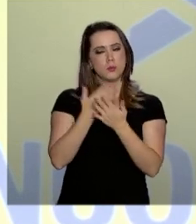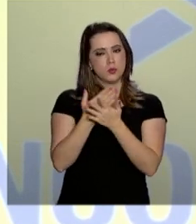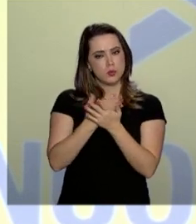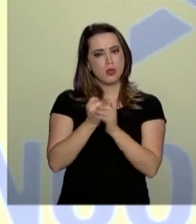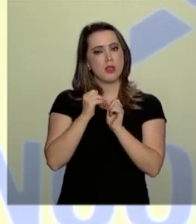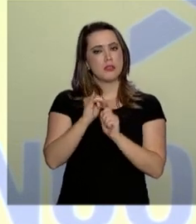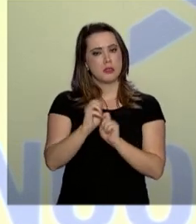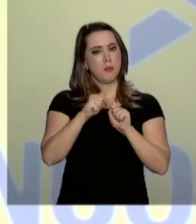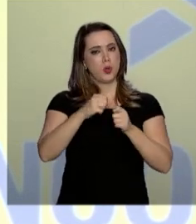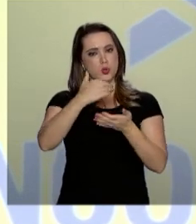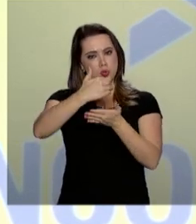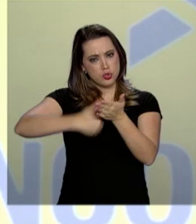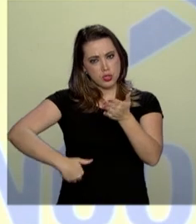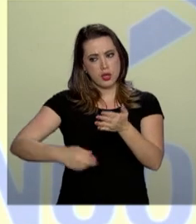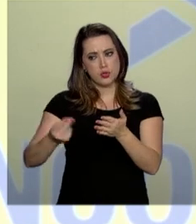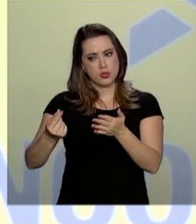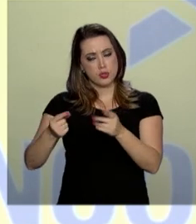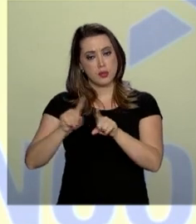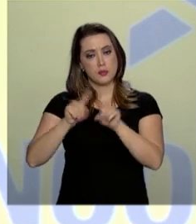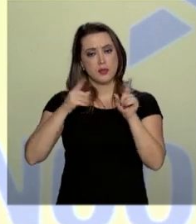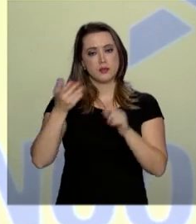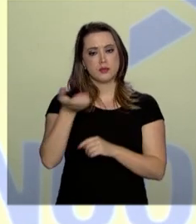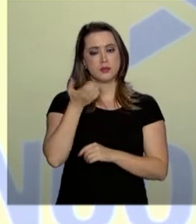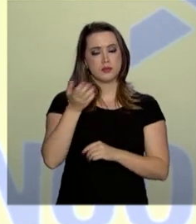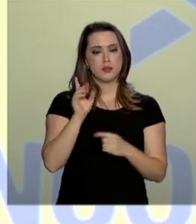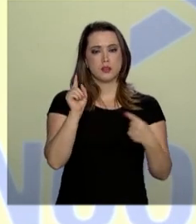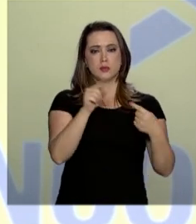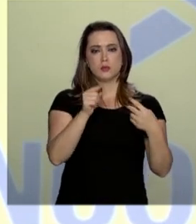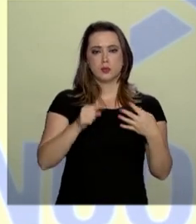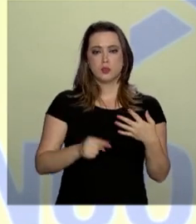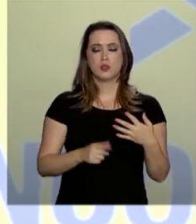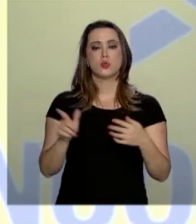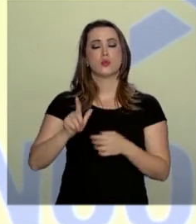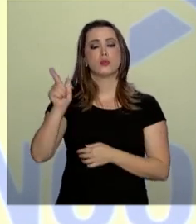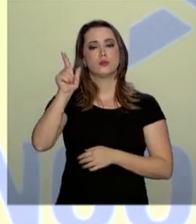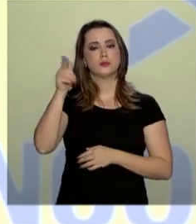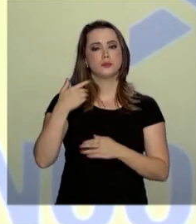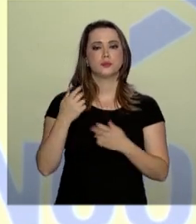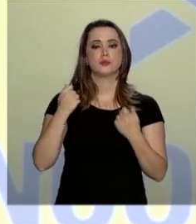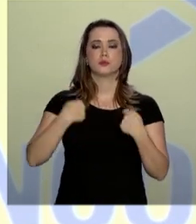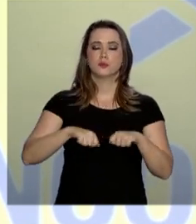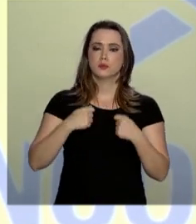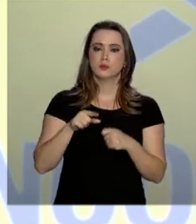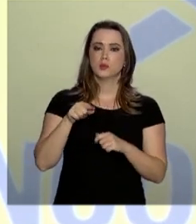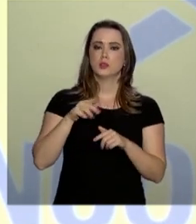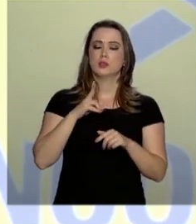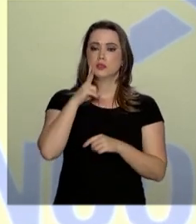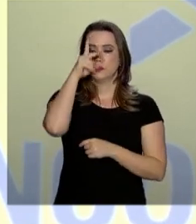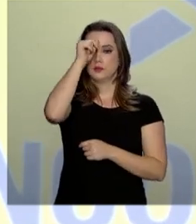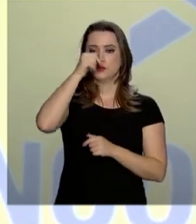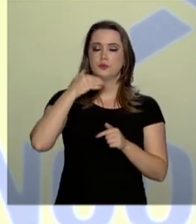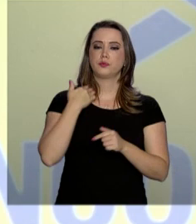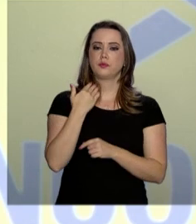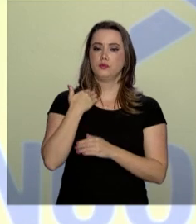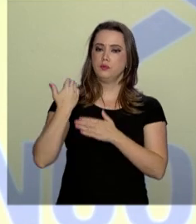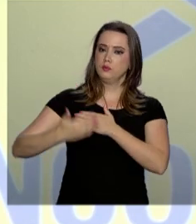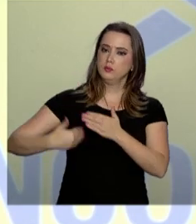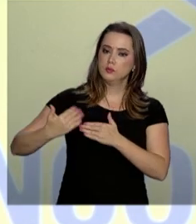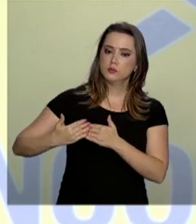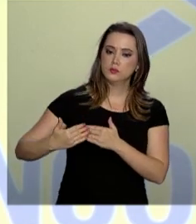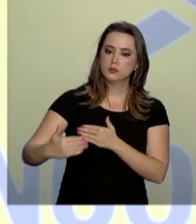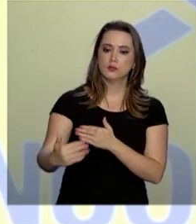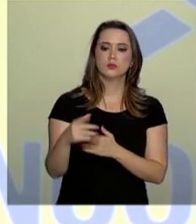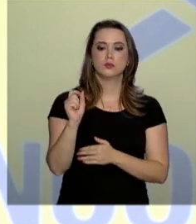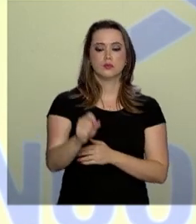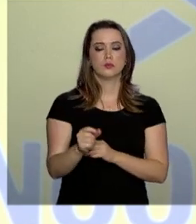Mas o que se pretende para algumas atividades lucrativas que se valem da força do banco para prosperar